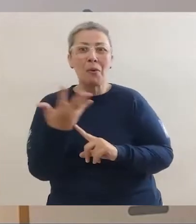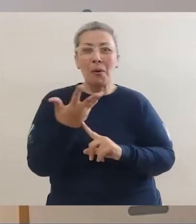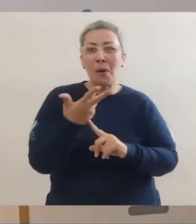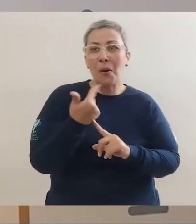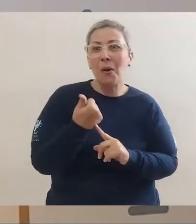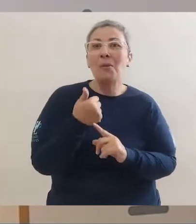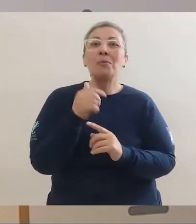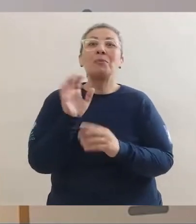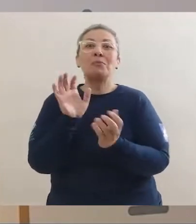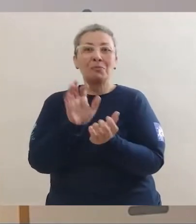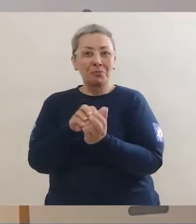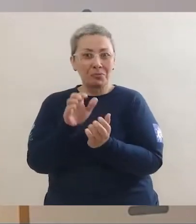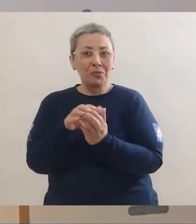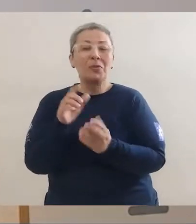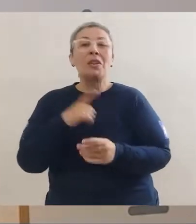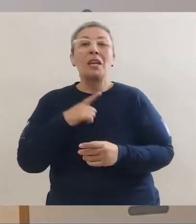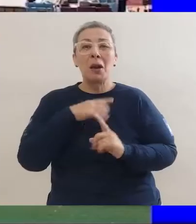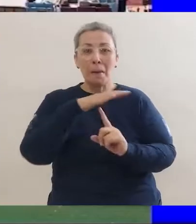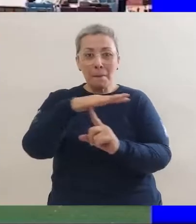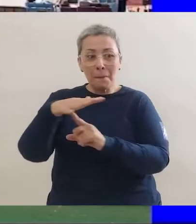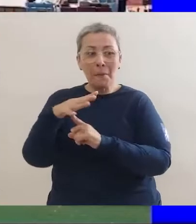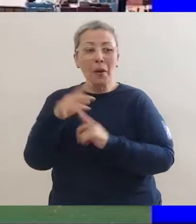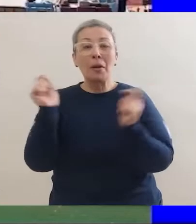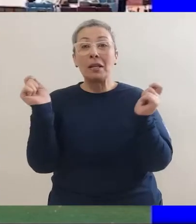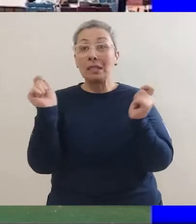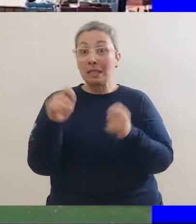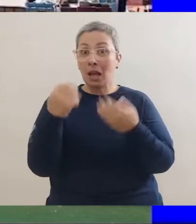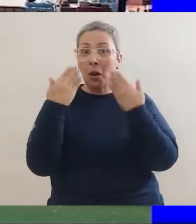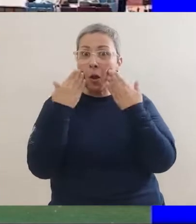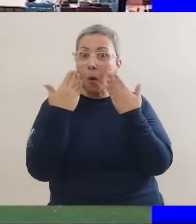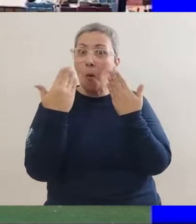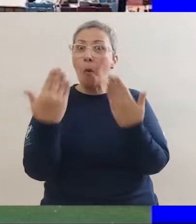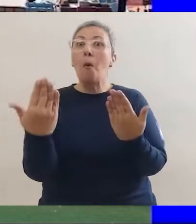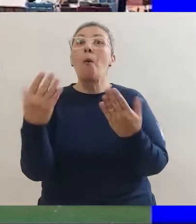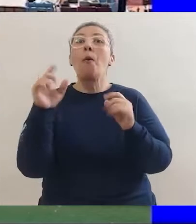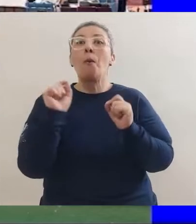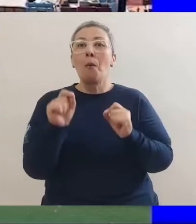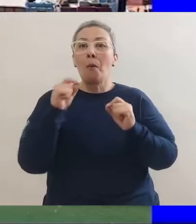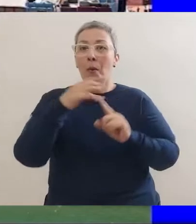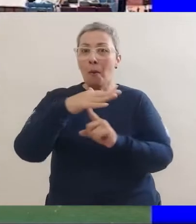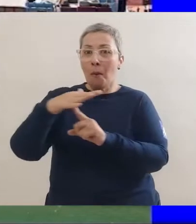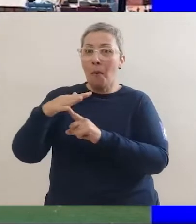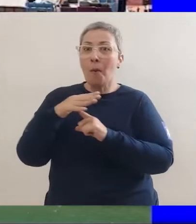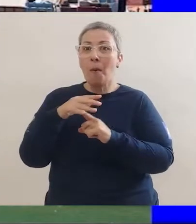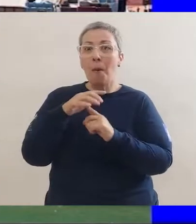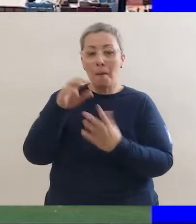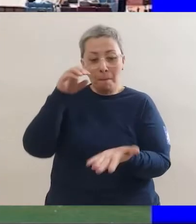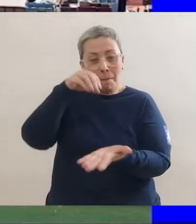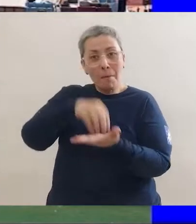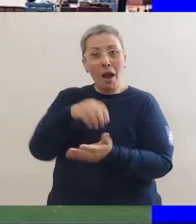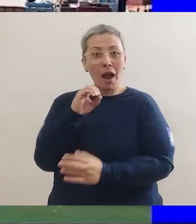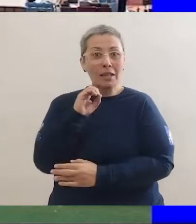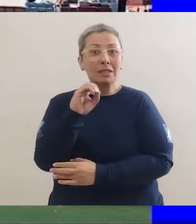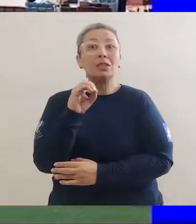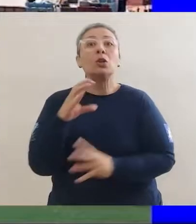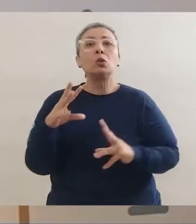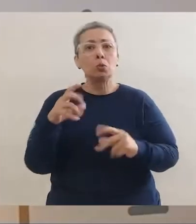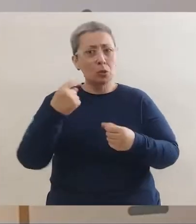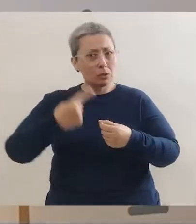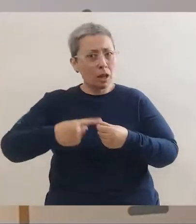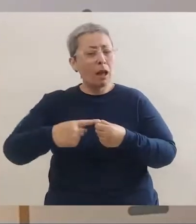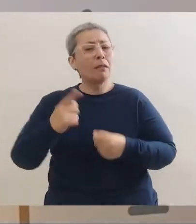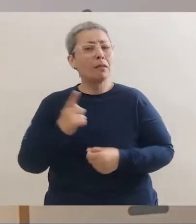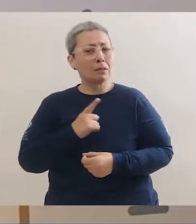famoso artista pernambucano. Lá do parque, é possível observar a Praça do Marco Zero.